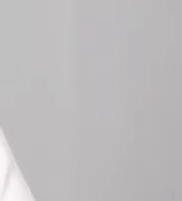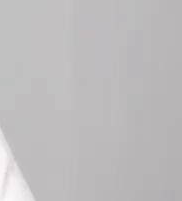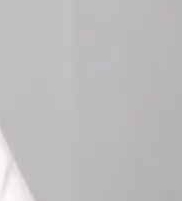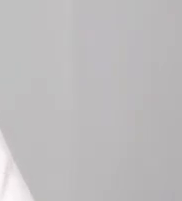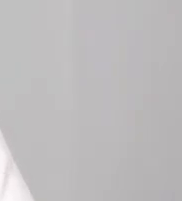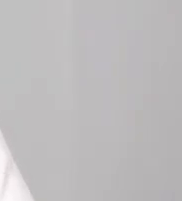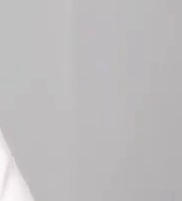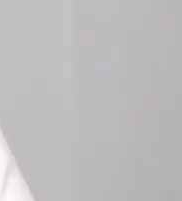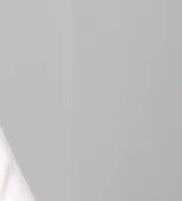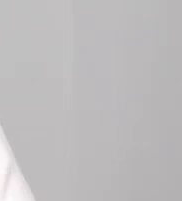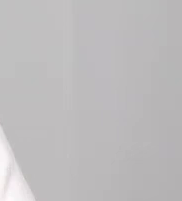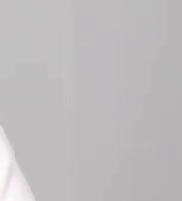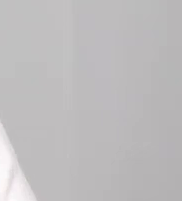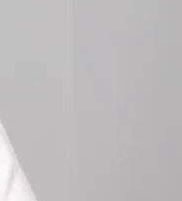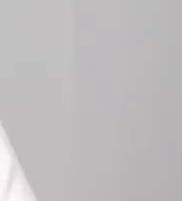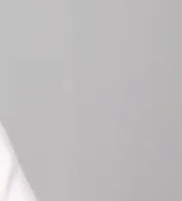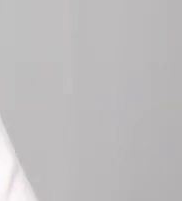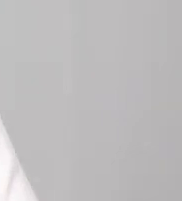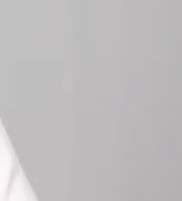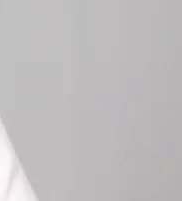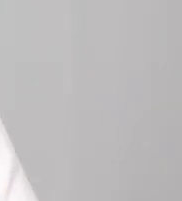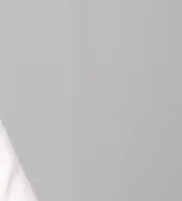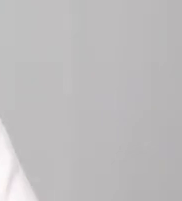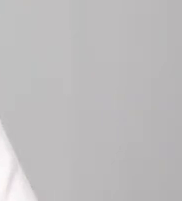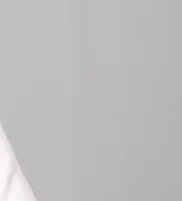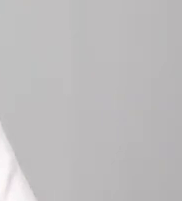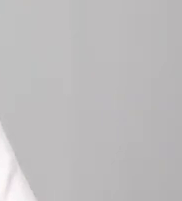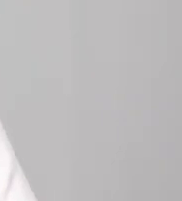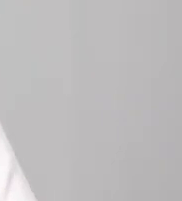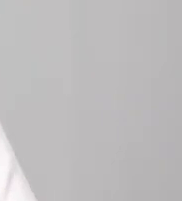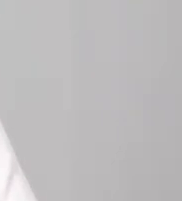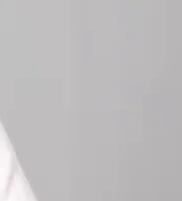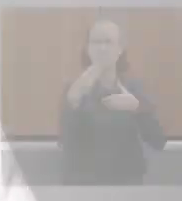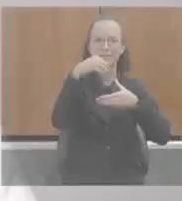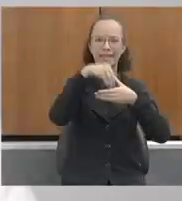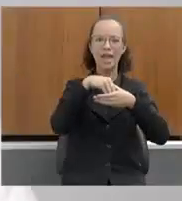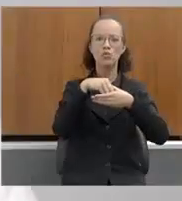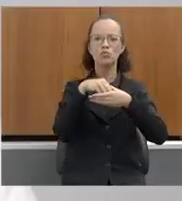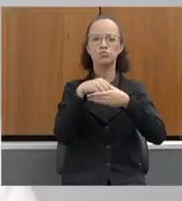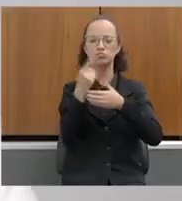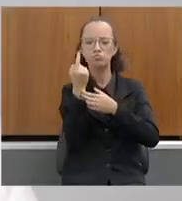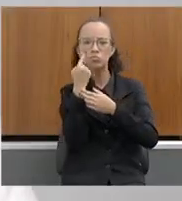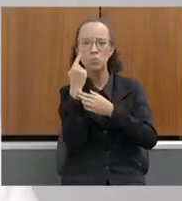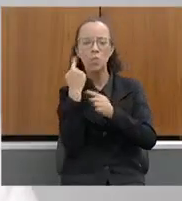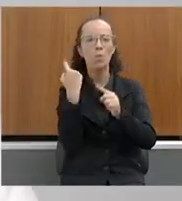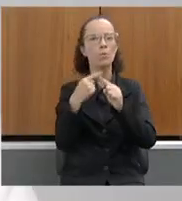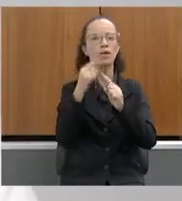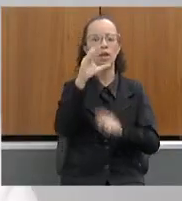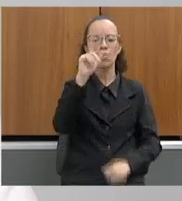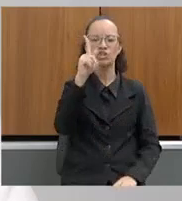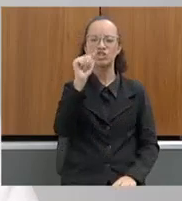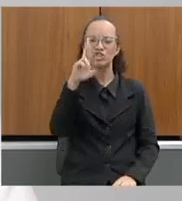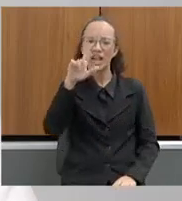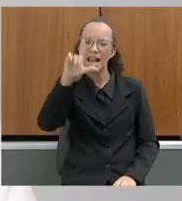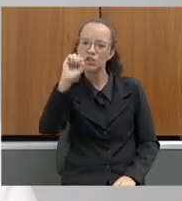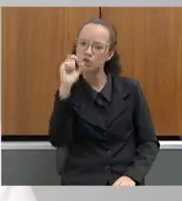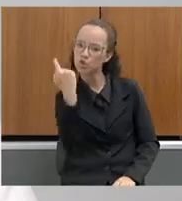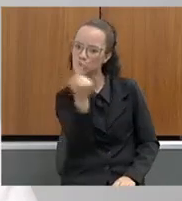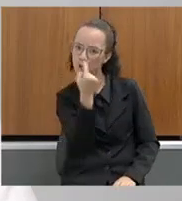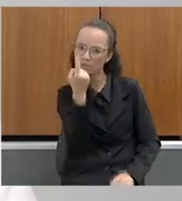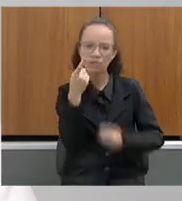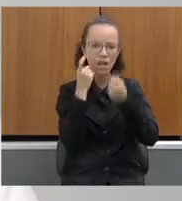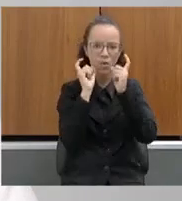procedimentos dele, não tem um procedimento interno de apuração, porque o Charles não estava sozinho na reunião,